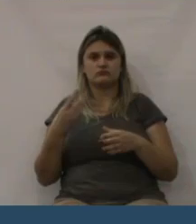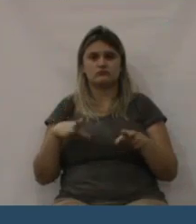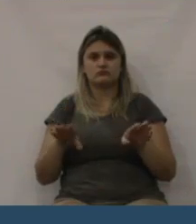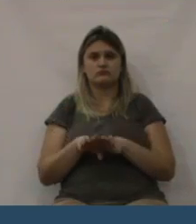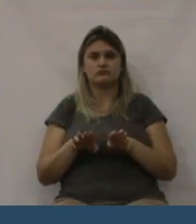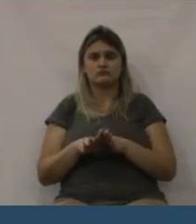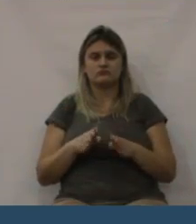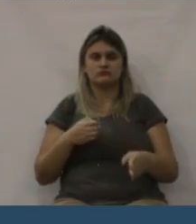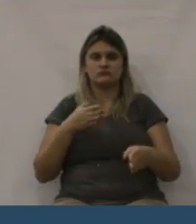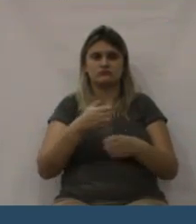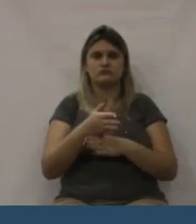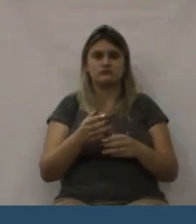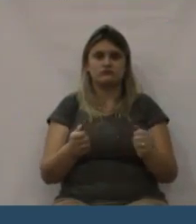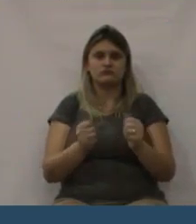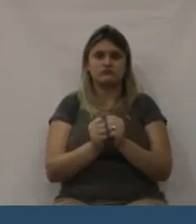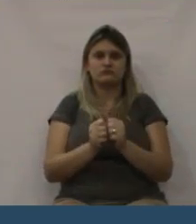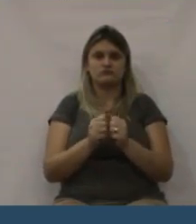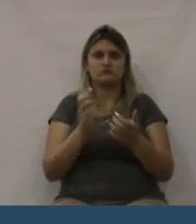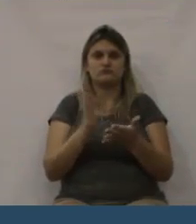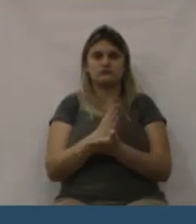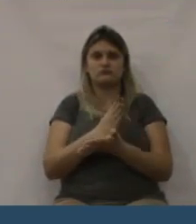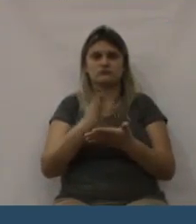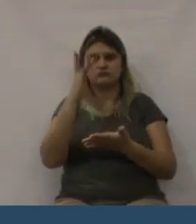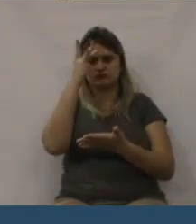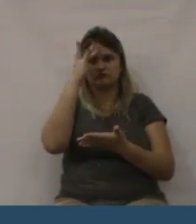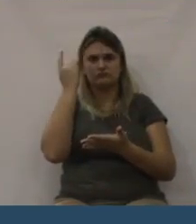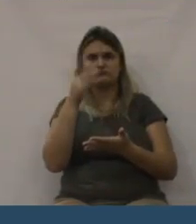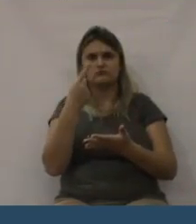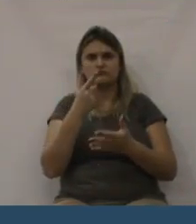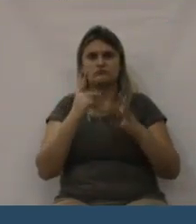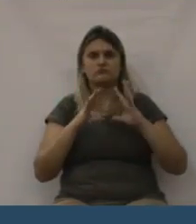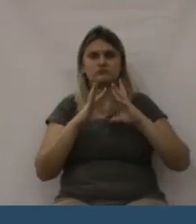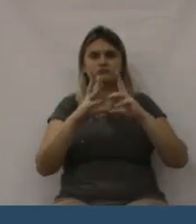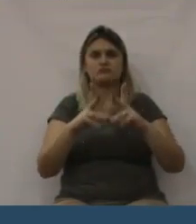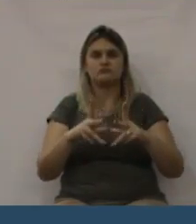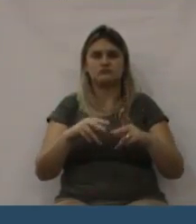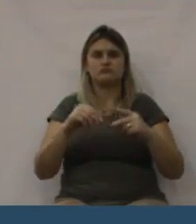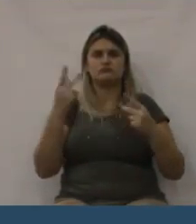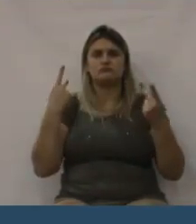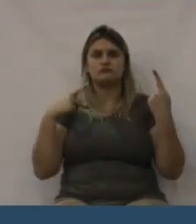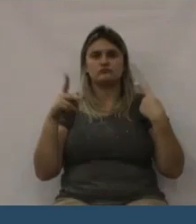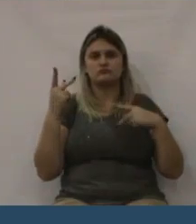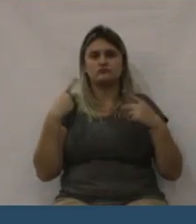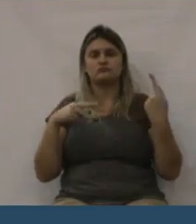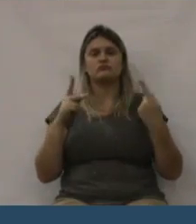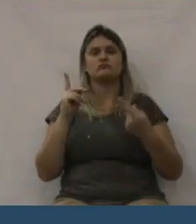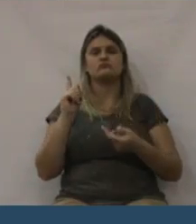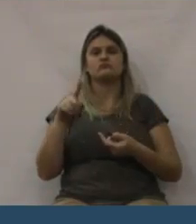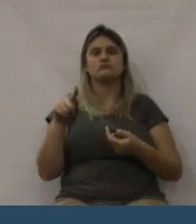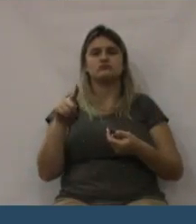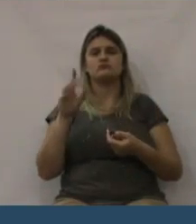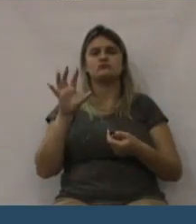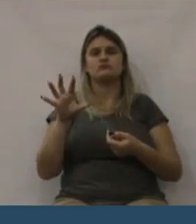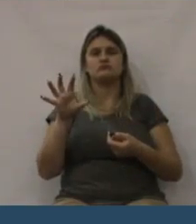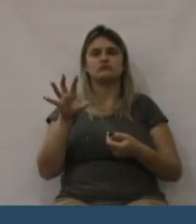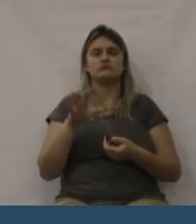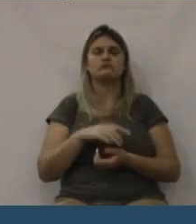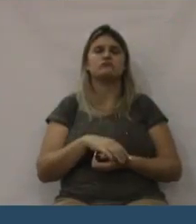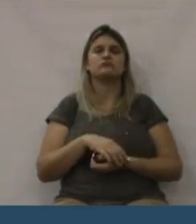lamas grandioso e se estende por todo o nosso país. E quem paga a conta somos nós,